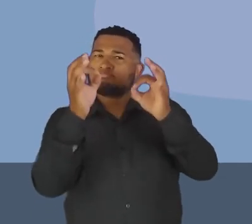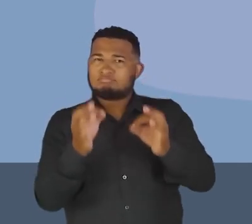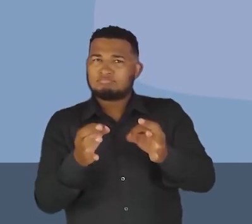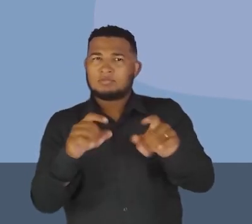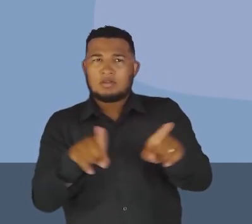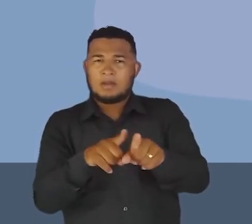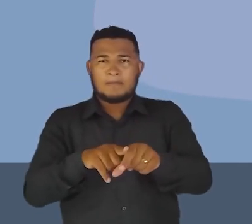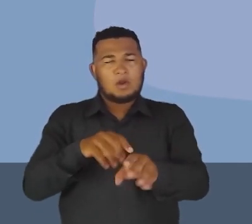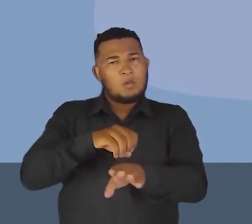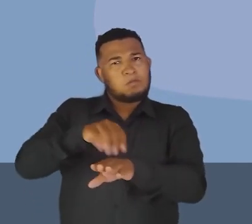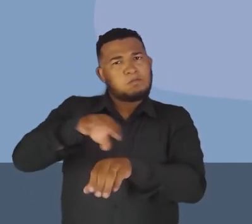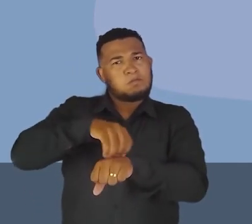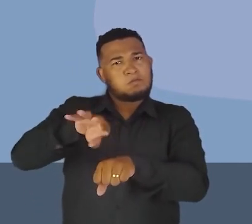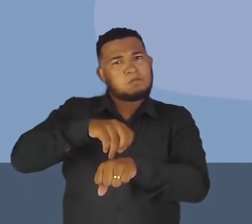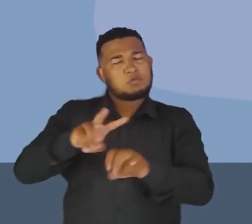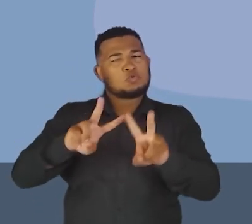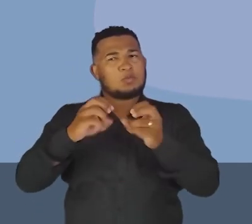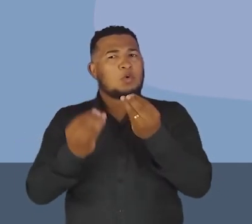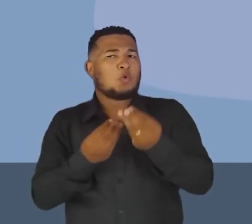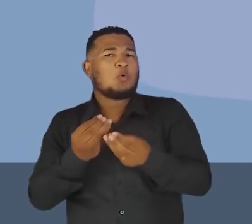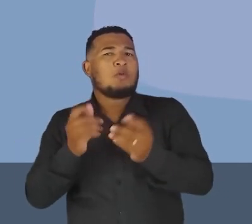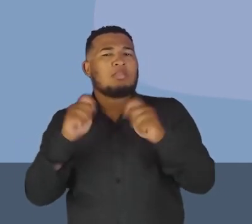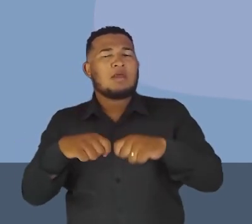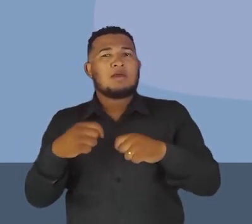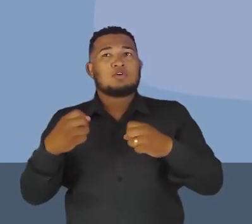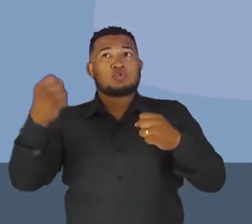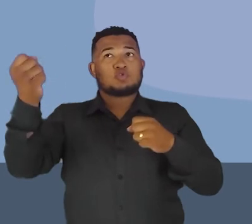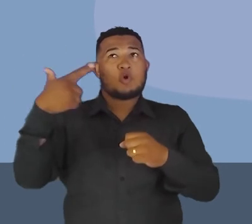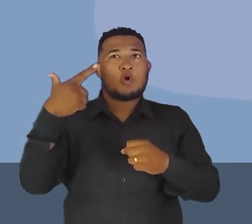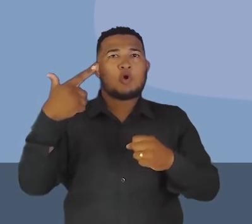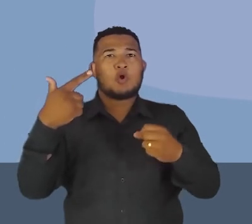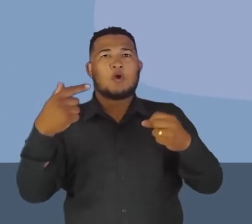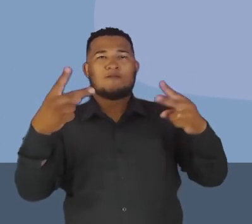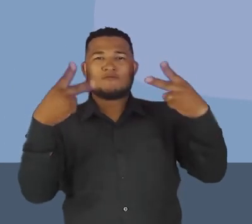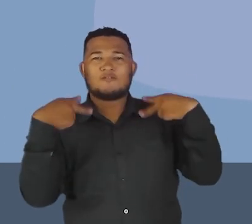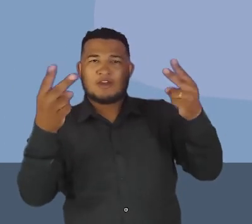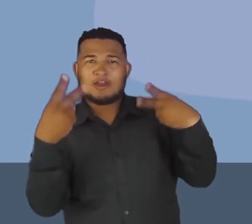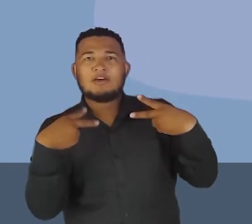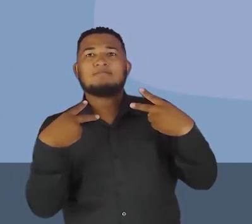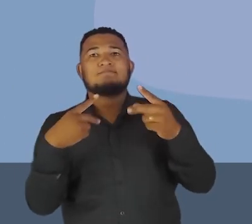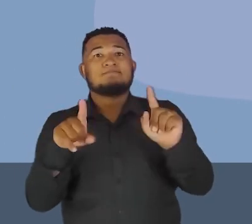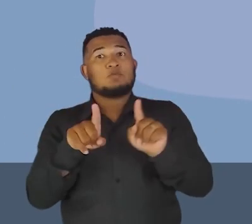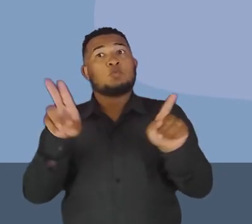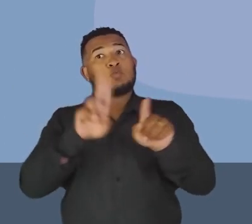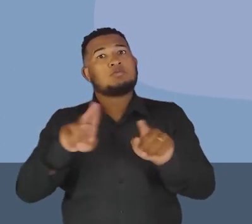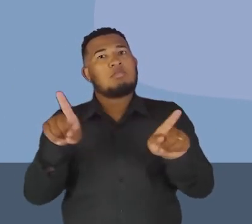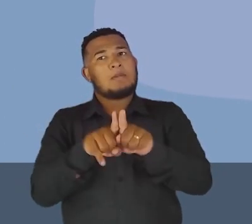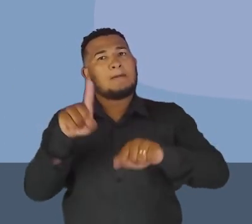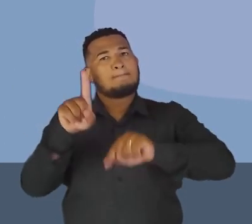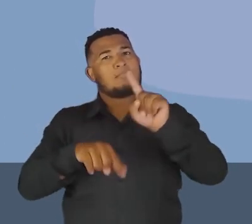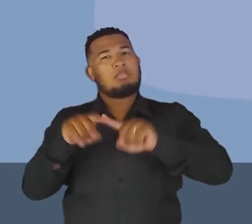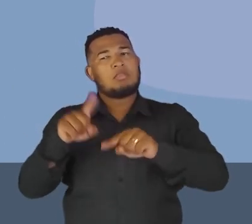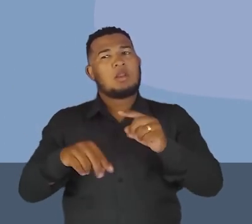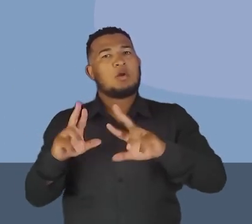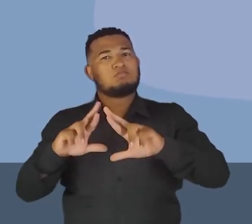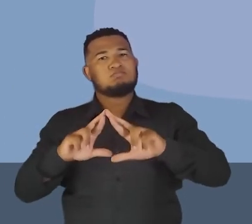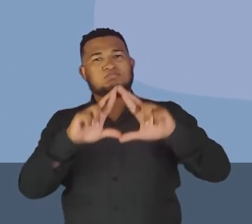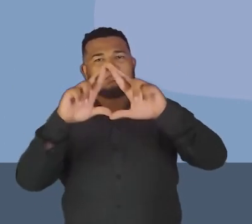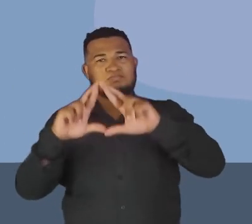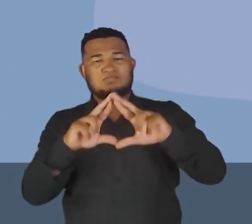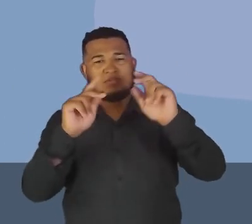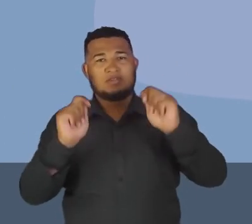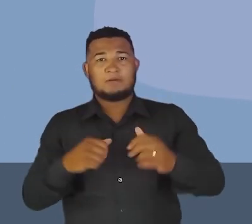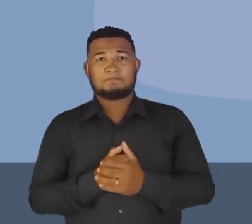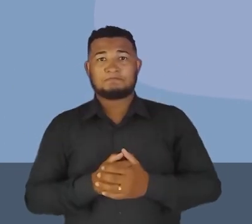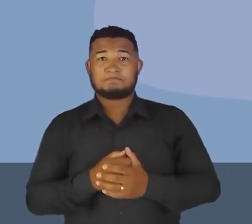Orientação em respeito ao sol e ao vento das salas de aula e uso de materiais locais e recicláveis, tá? E a gente tem aqui essa